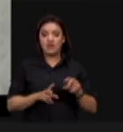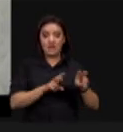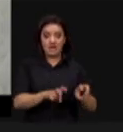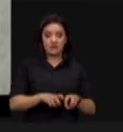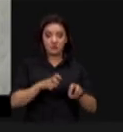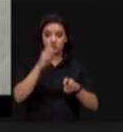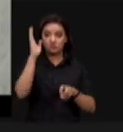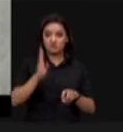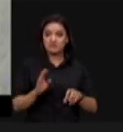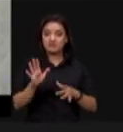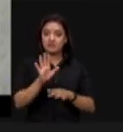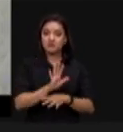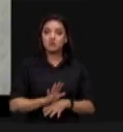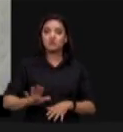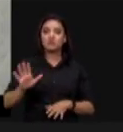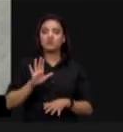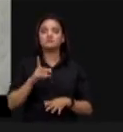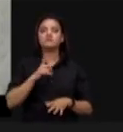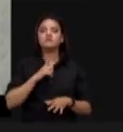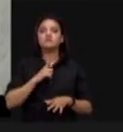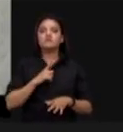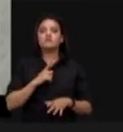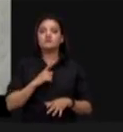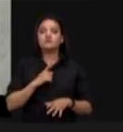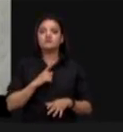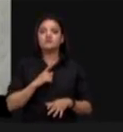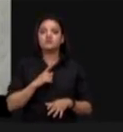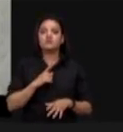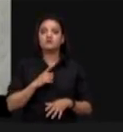brasileira, mostrado esse triângulo do